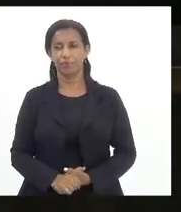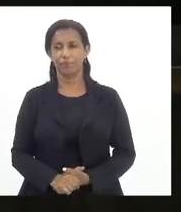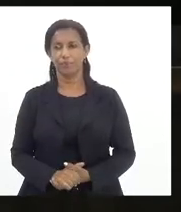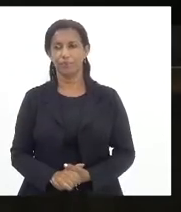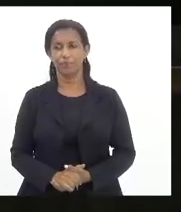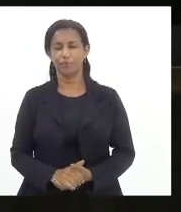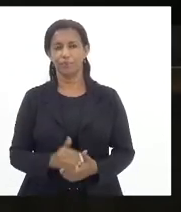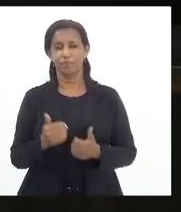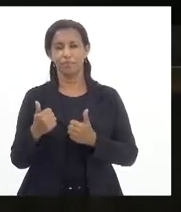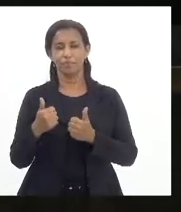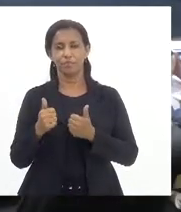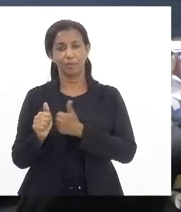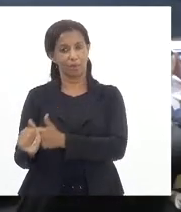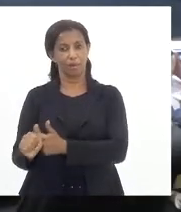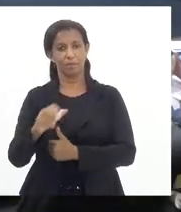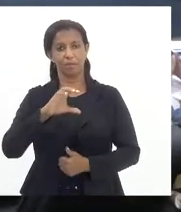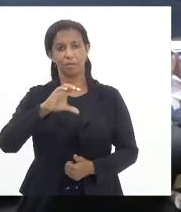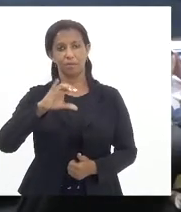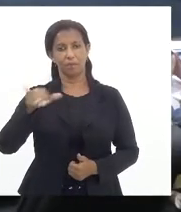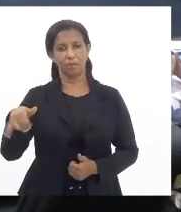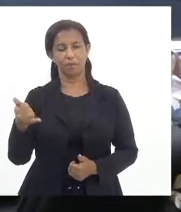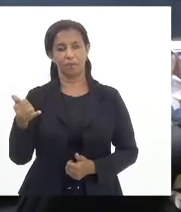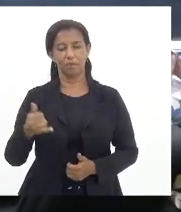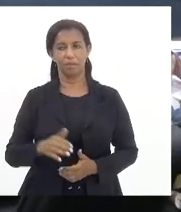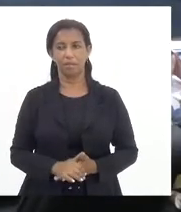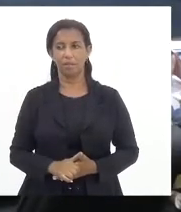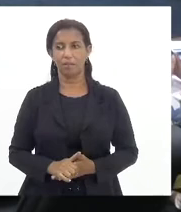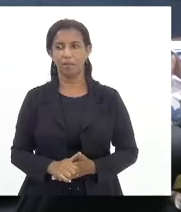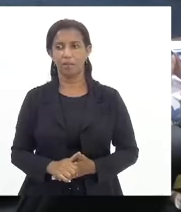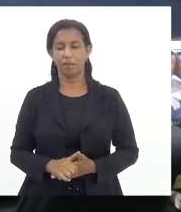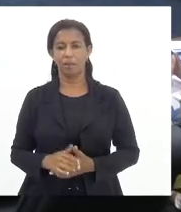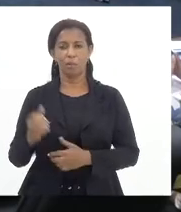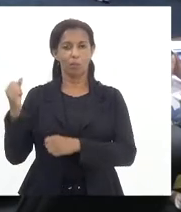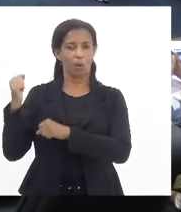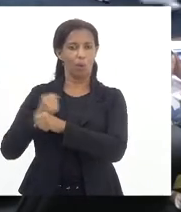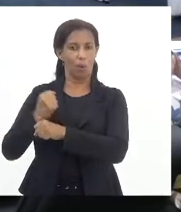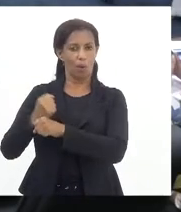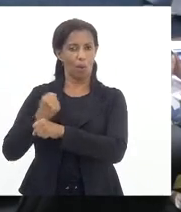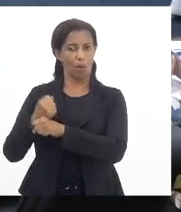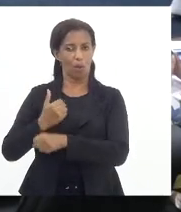acompanho a CCJ seu presente pela comissão de obras públicas